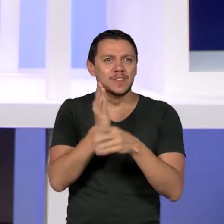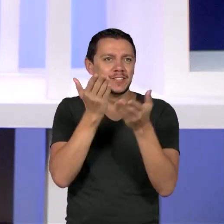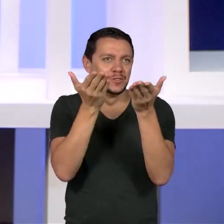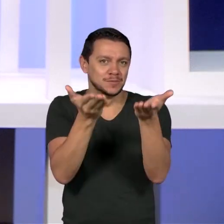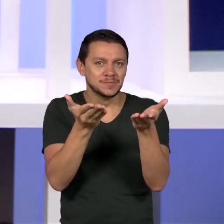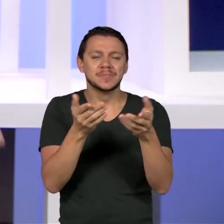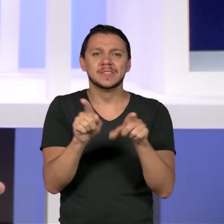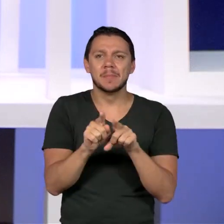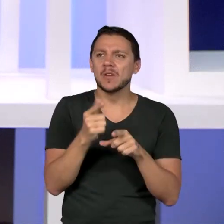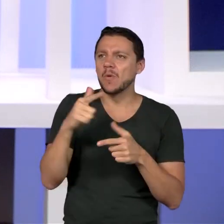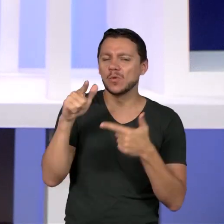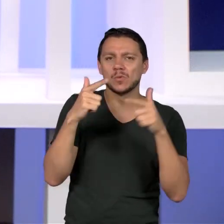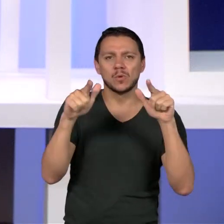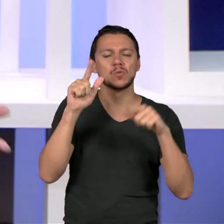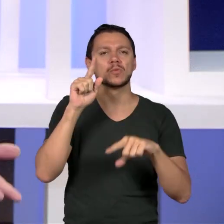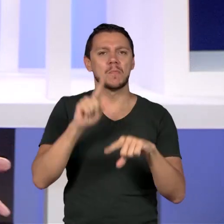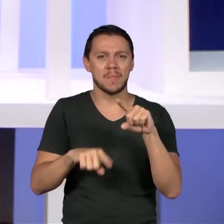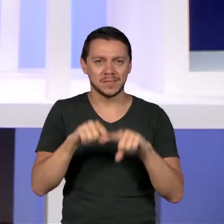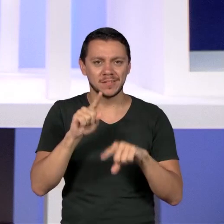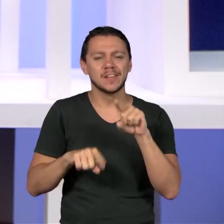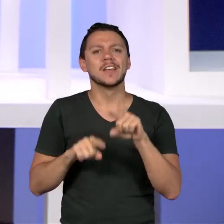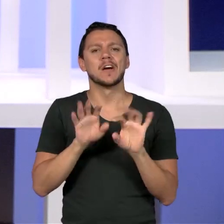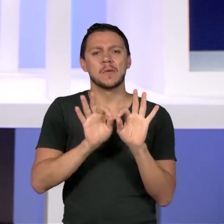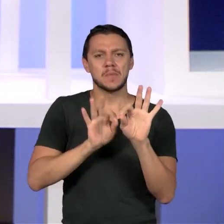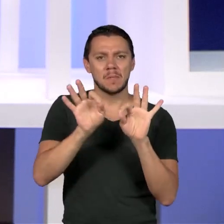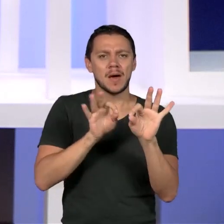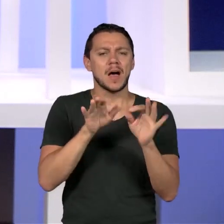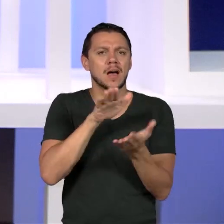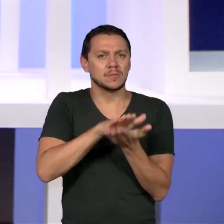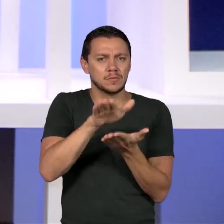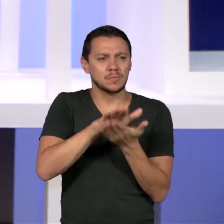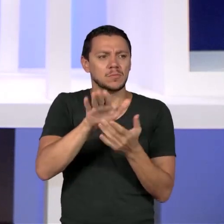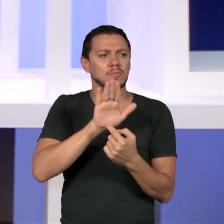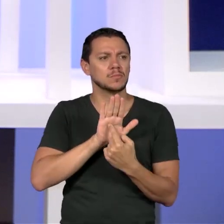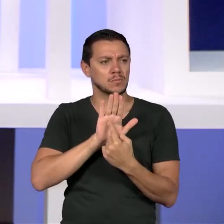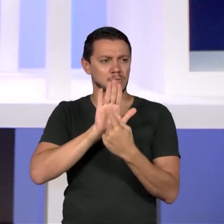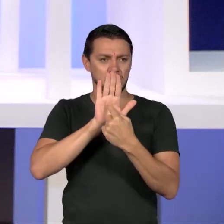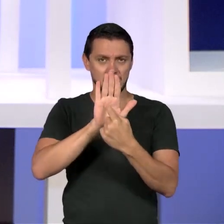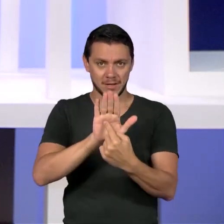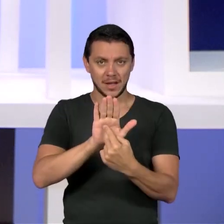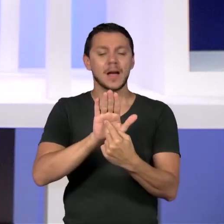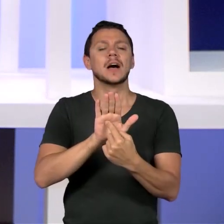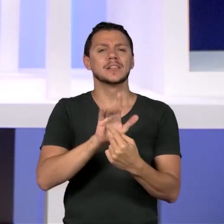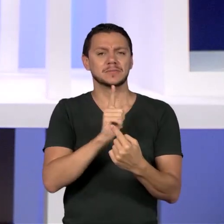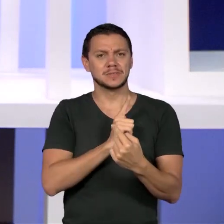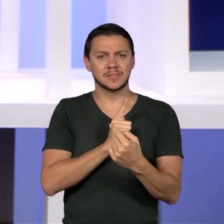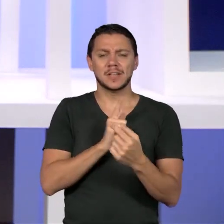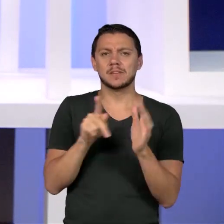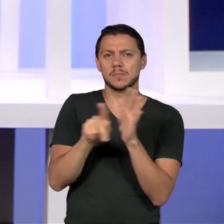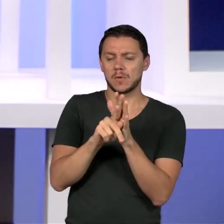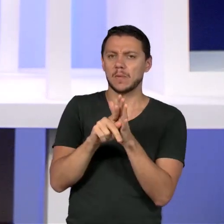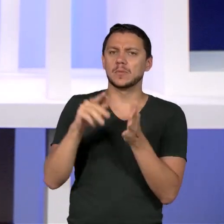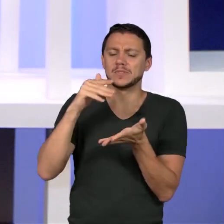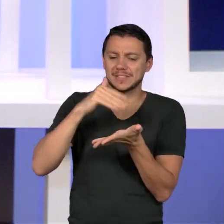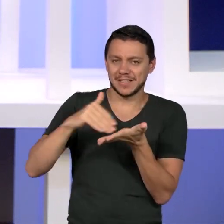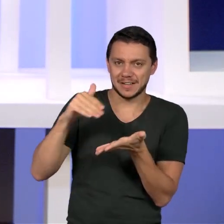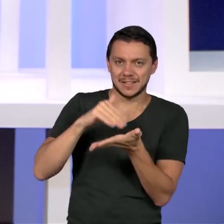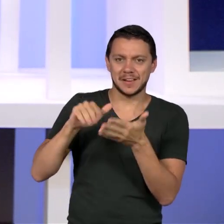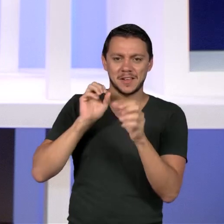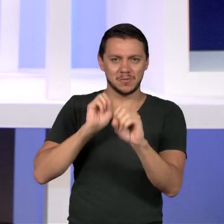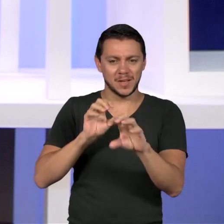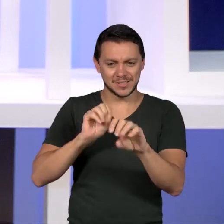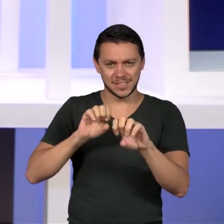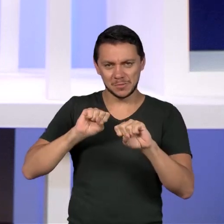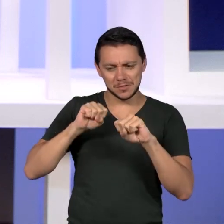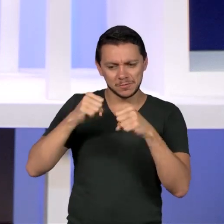tantos materiais que hoje têm sido publicados, um esforço das secretarias de educação e